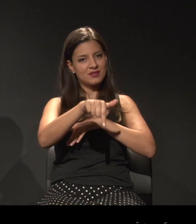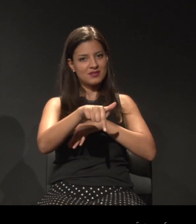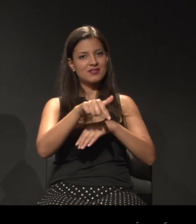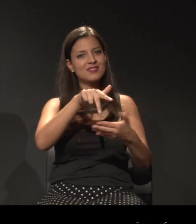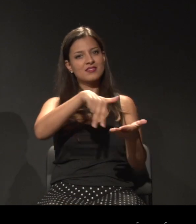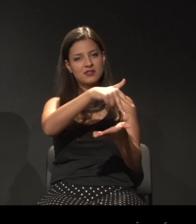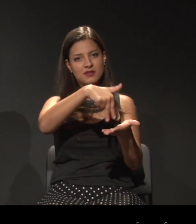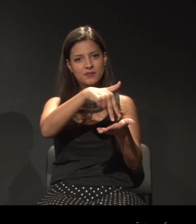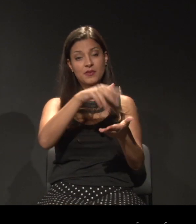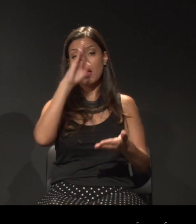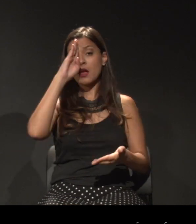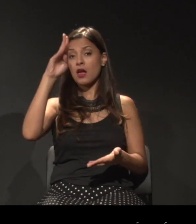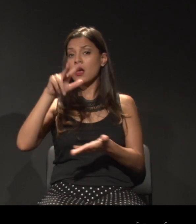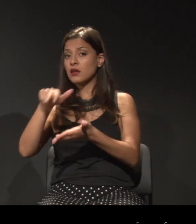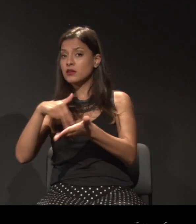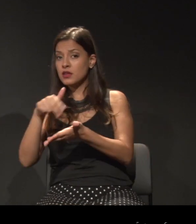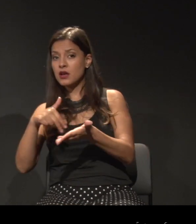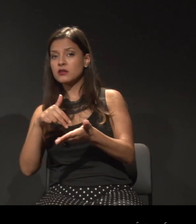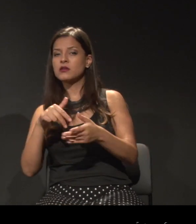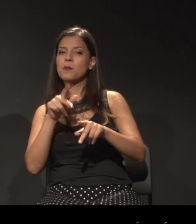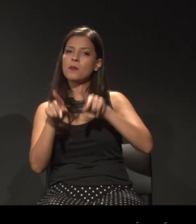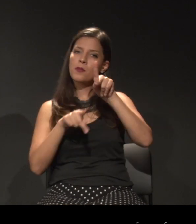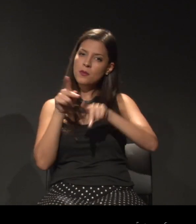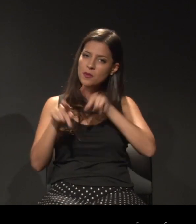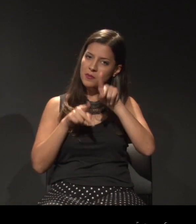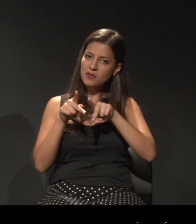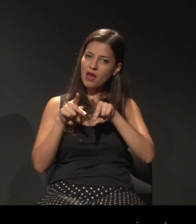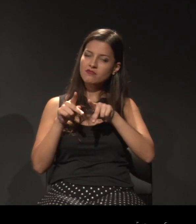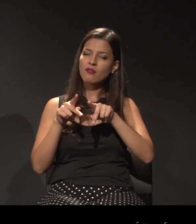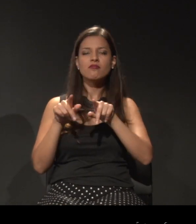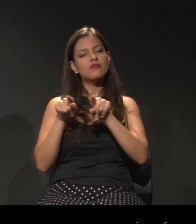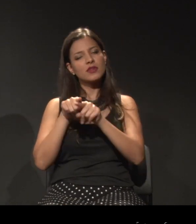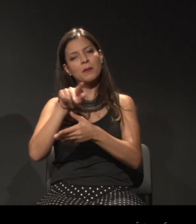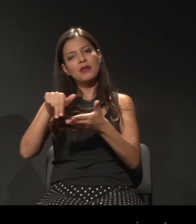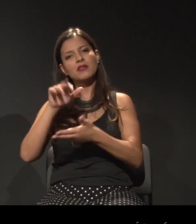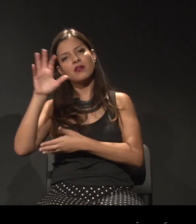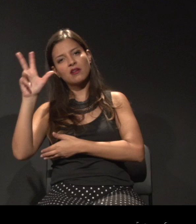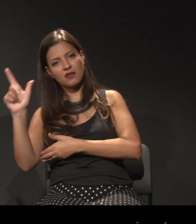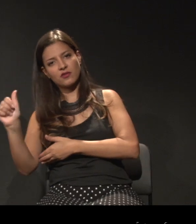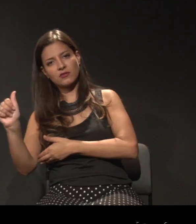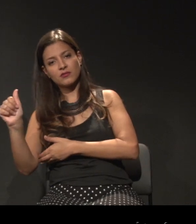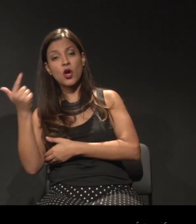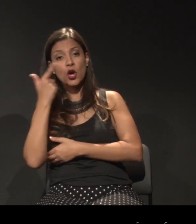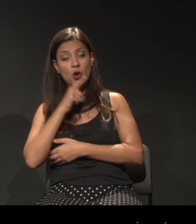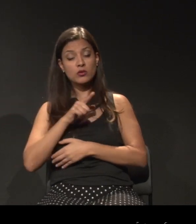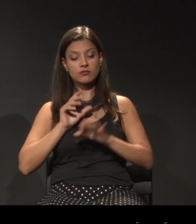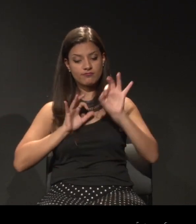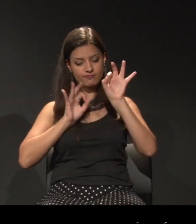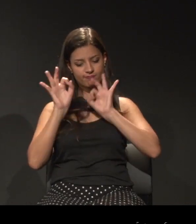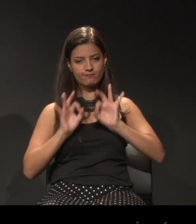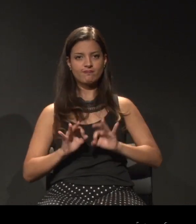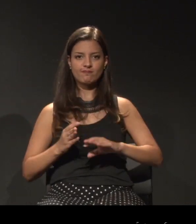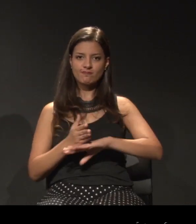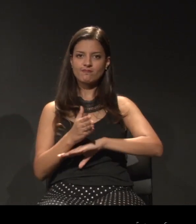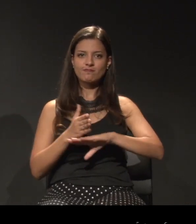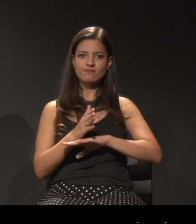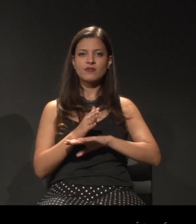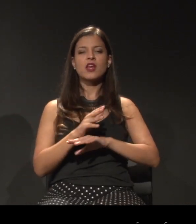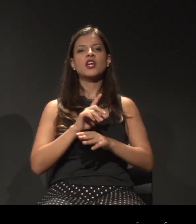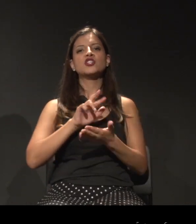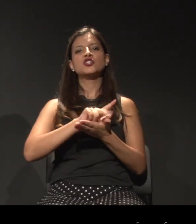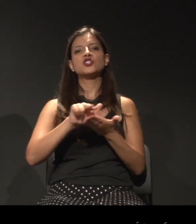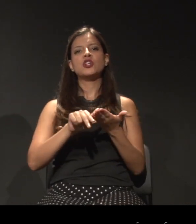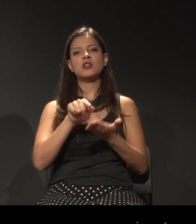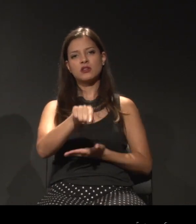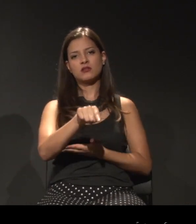principalmente nas danças populares e danças afro, a preparação necessária para atuar nesse gênero. Hoje eu sou apaixonada pelas duas